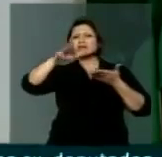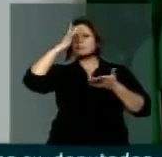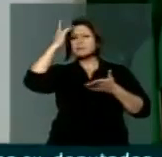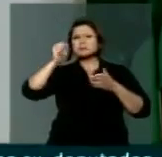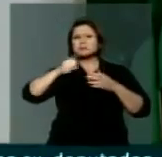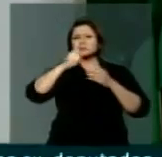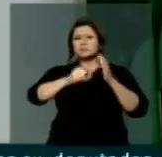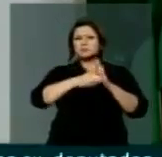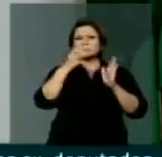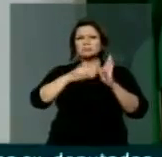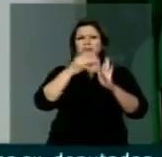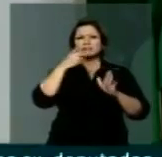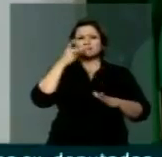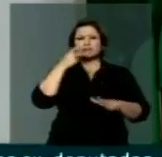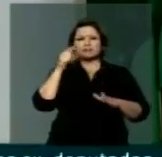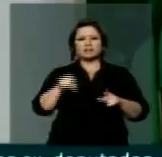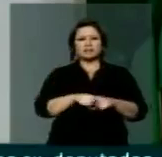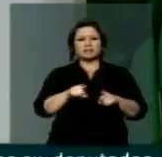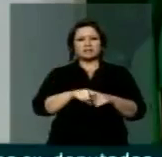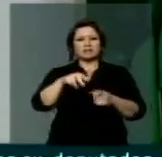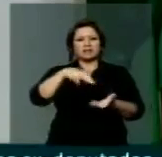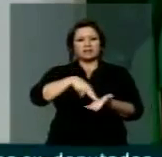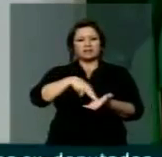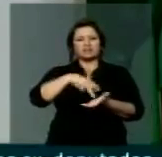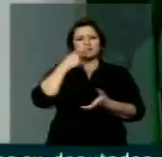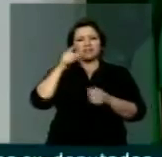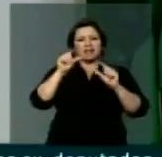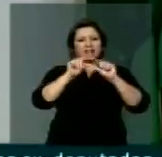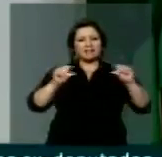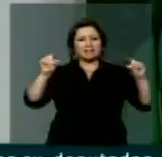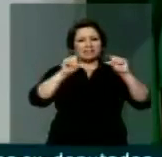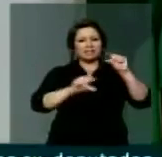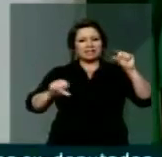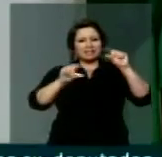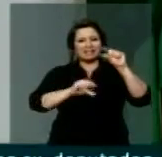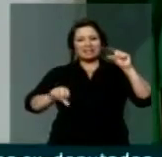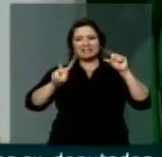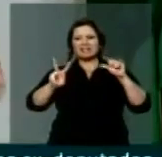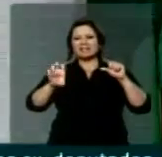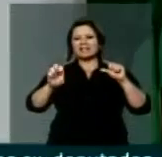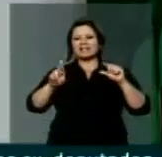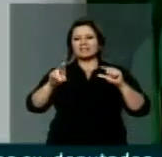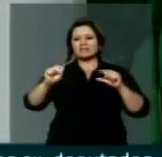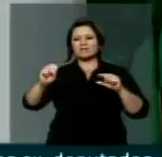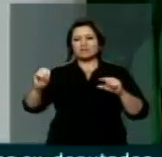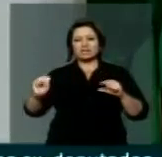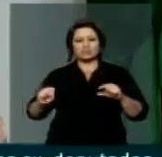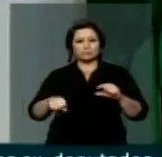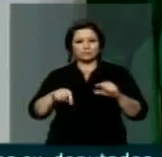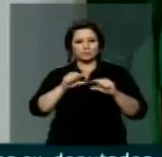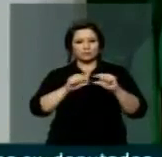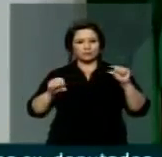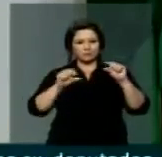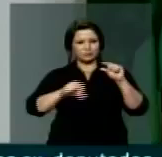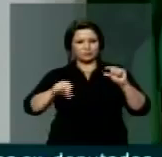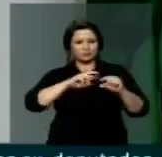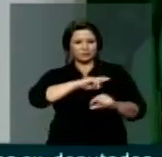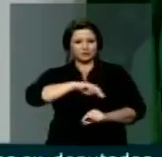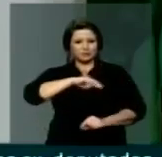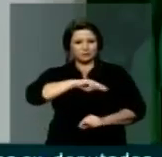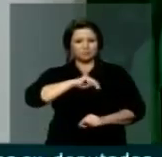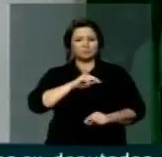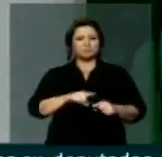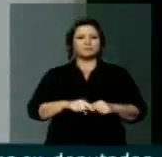oradores. Agora vai falar um orador de versos. E é com esses versos que eu